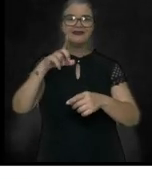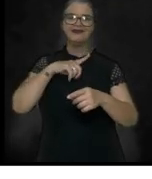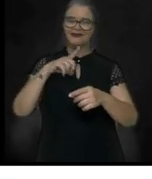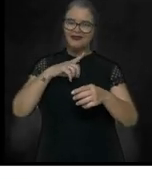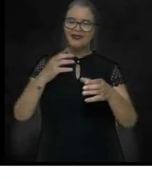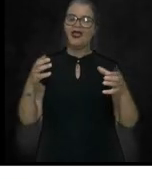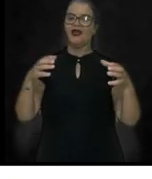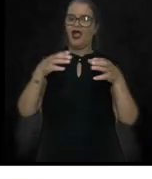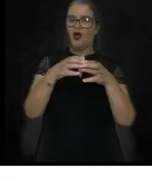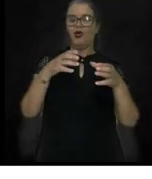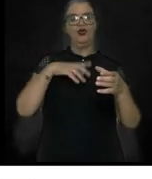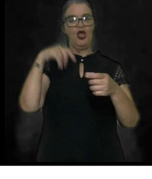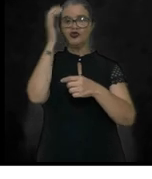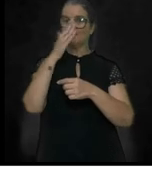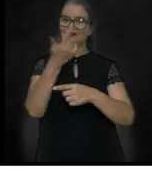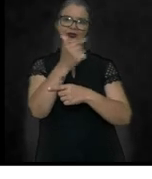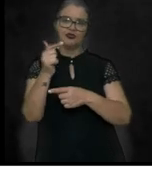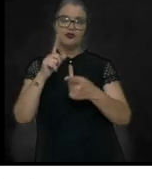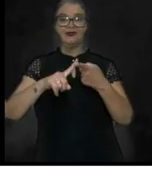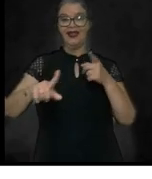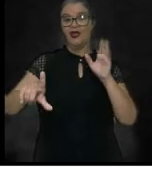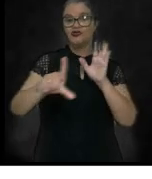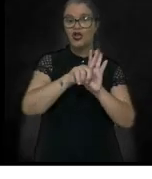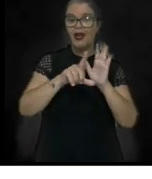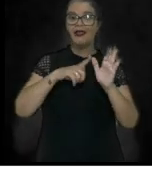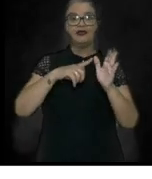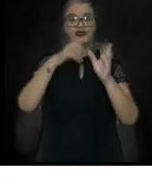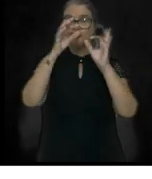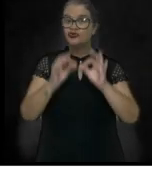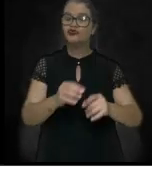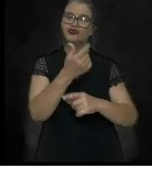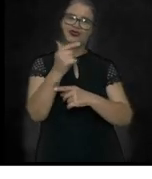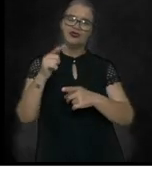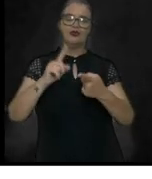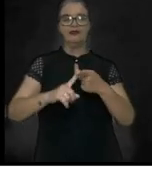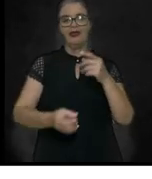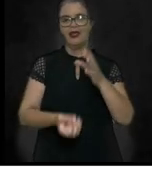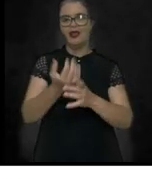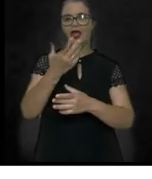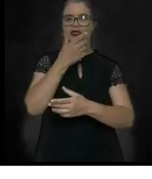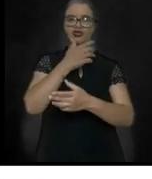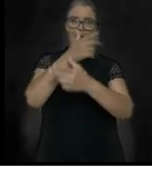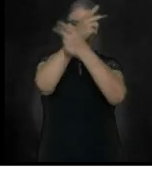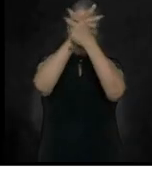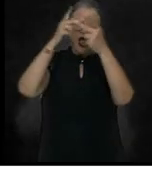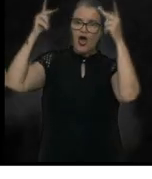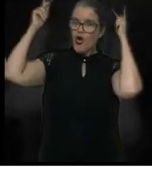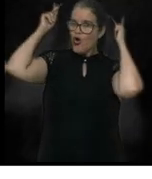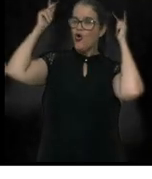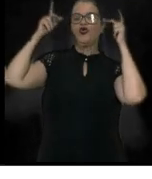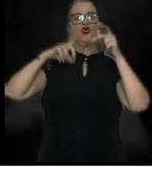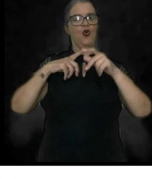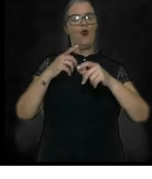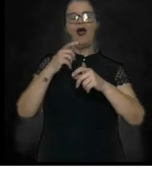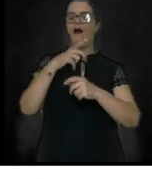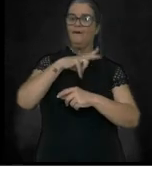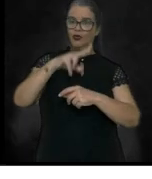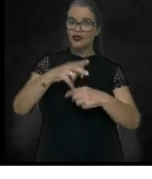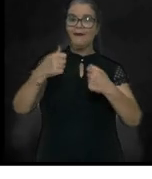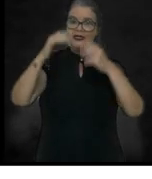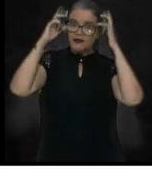as leis injustas criadas pela coroa portuguesa e que tinham que ser seguidas pelos